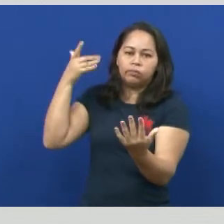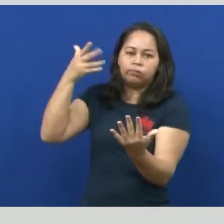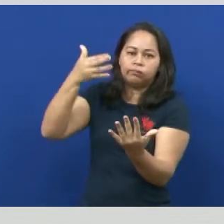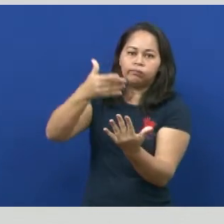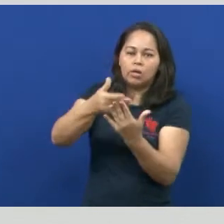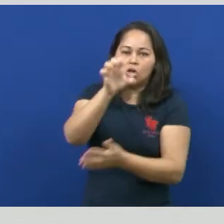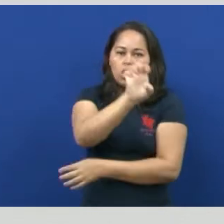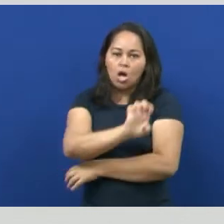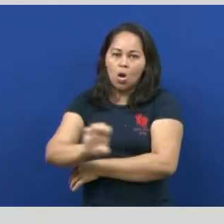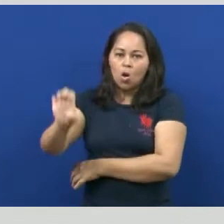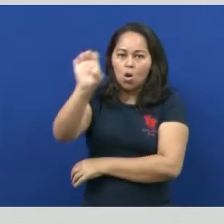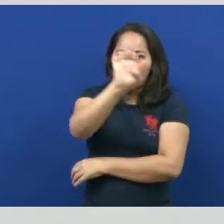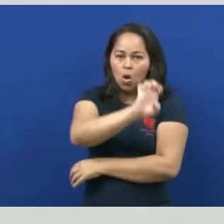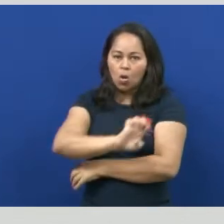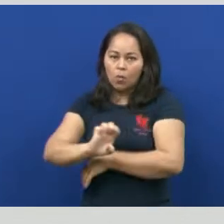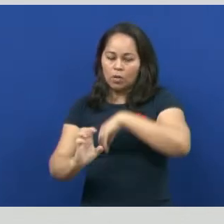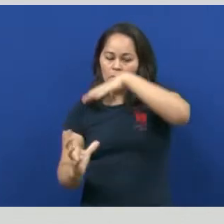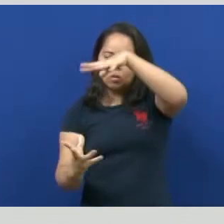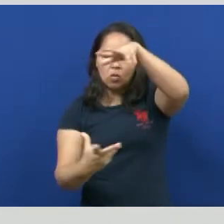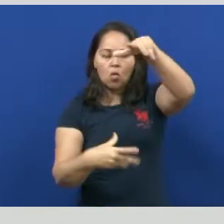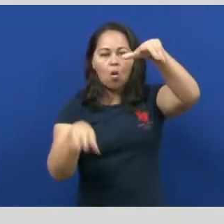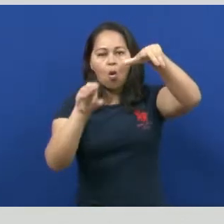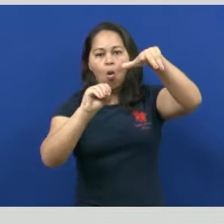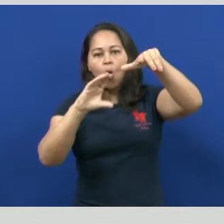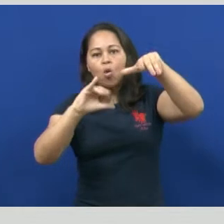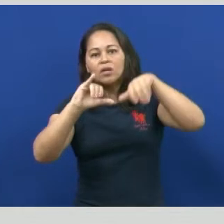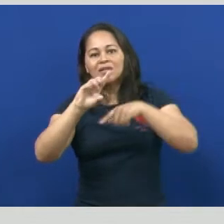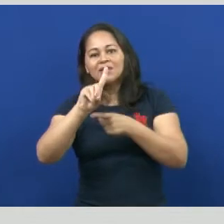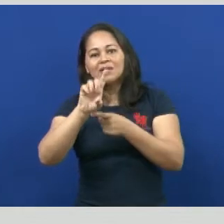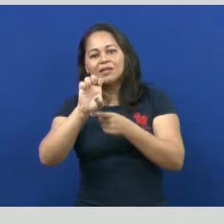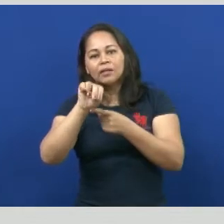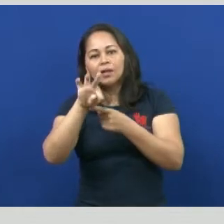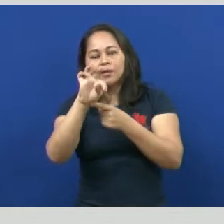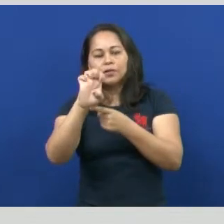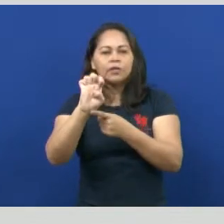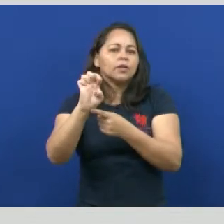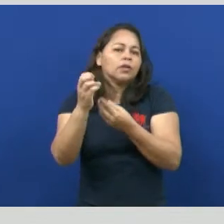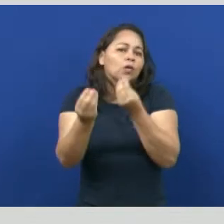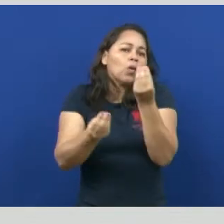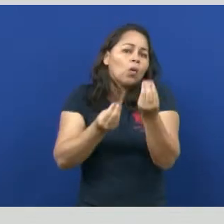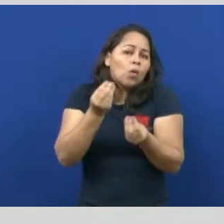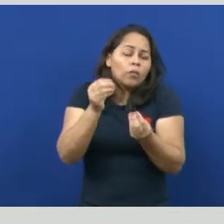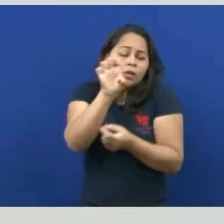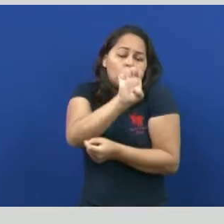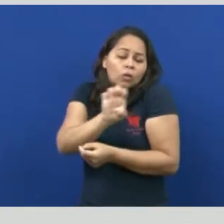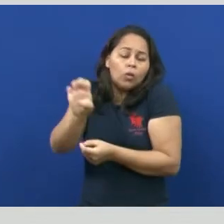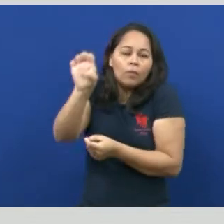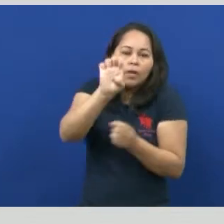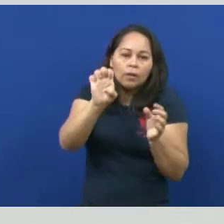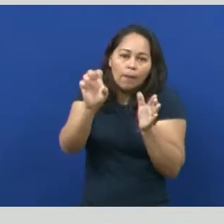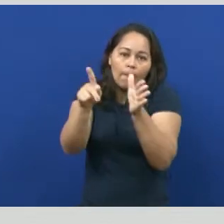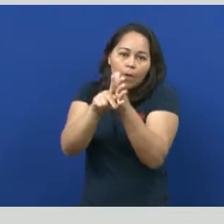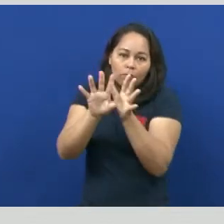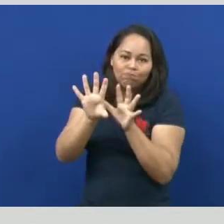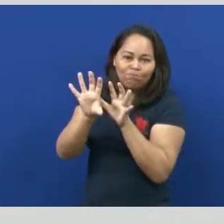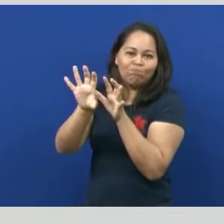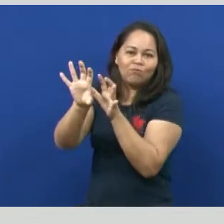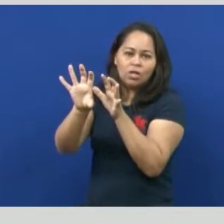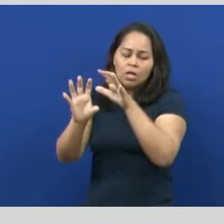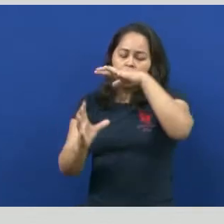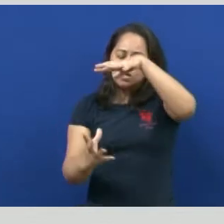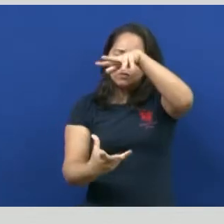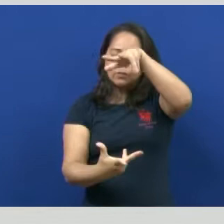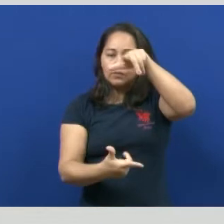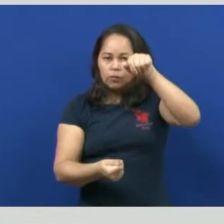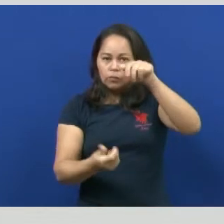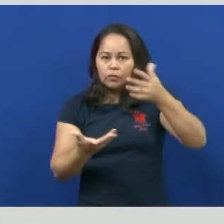Europa, do Ocidente. Então, ela é uma divisão ocidentalizada e europeizante. Os marcos da Europa, eles,